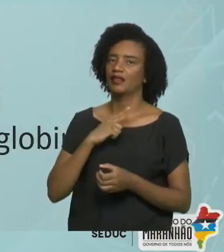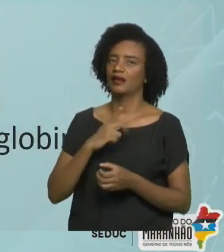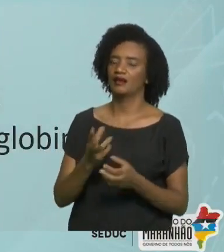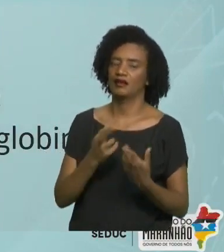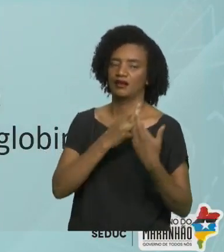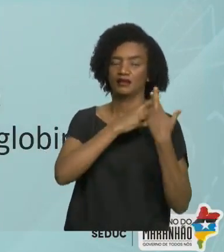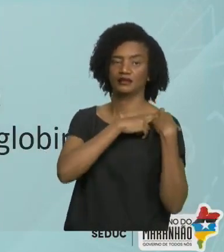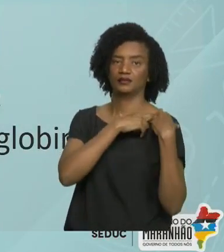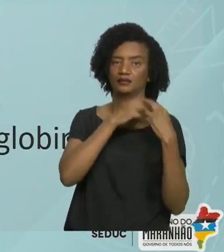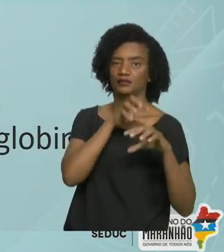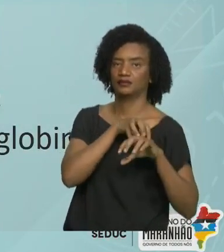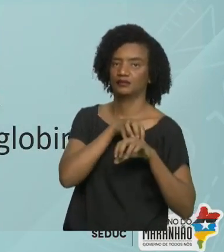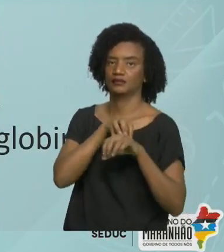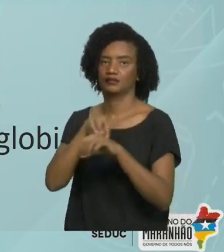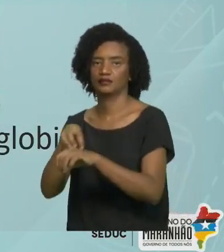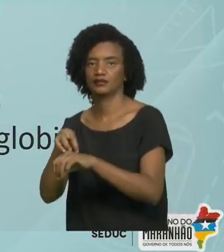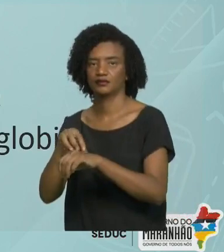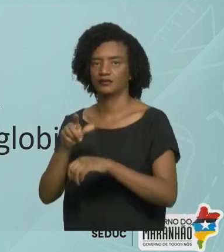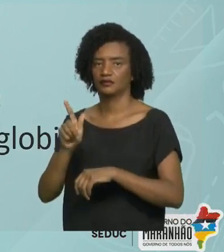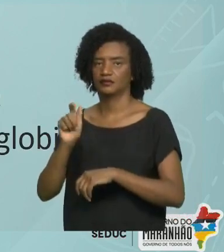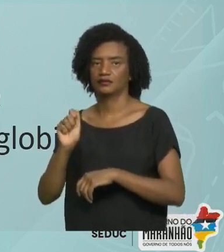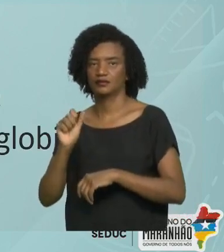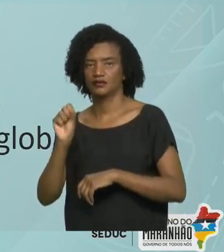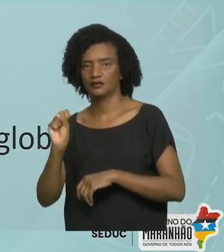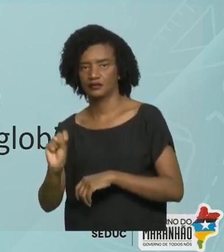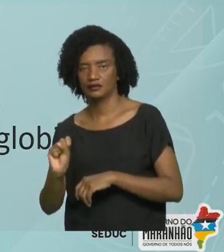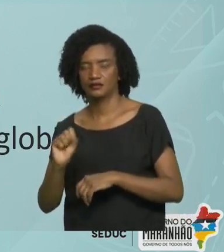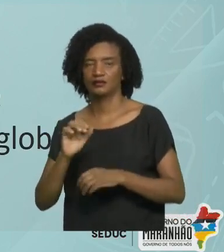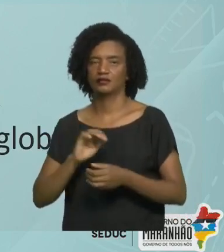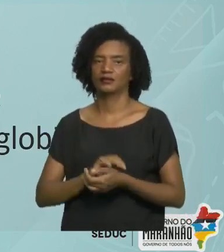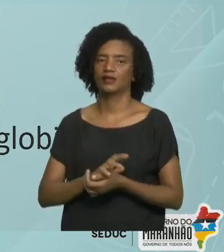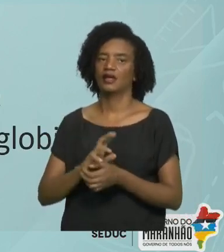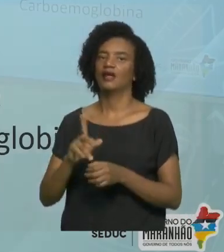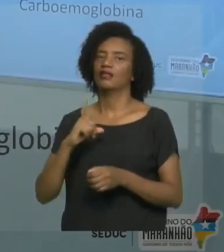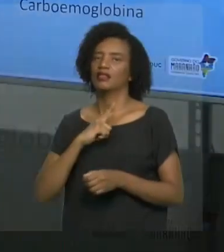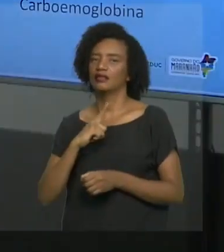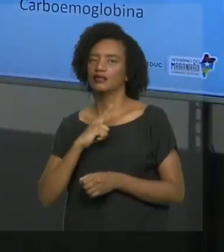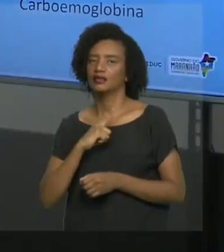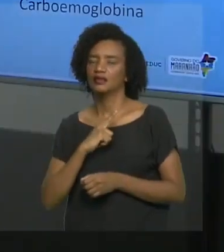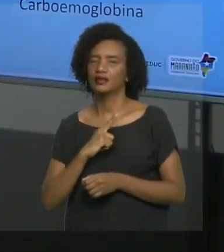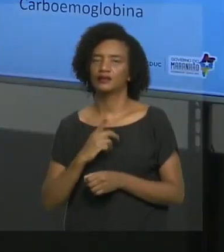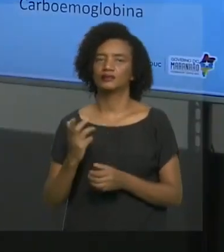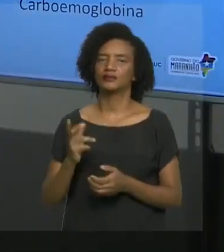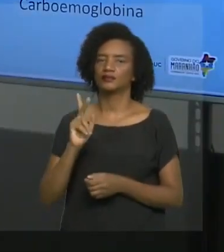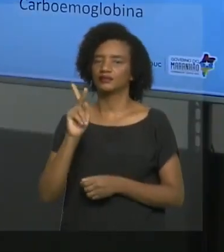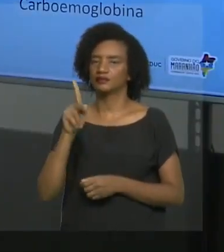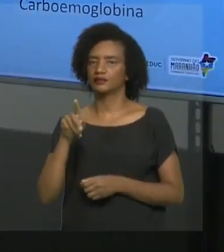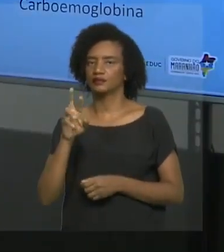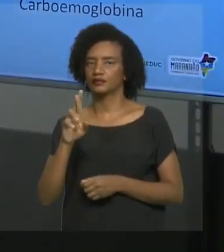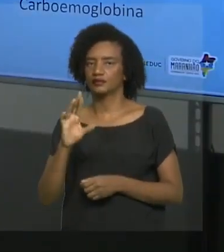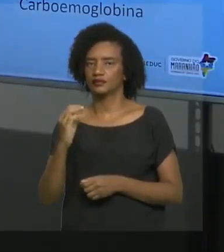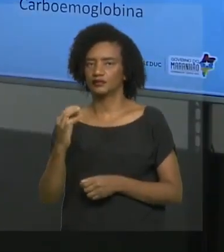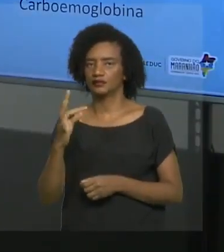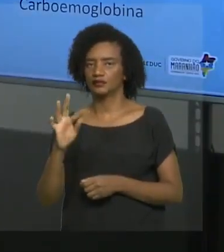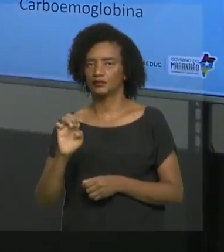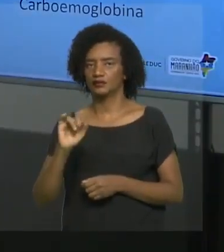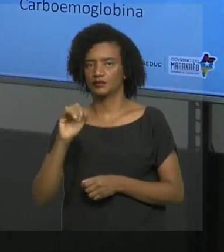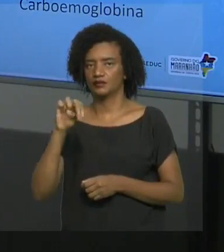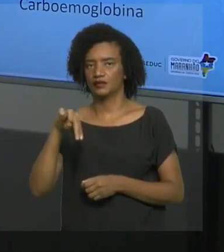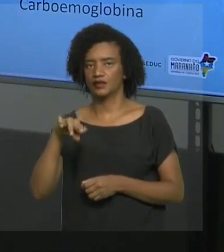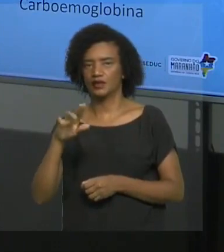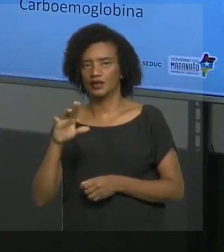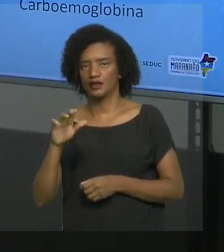chamada de hemoglobina. Essa hemoglobina tem esse grupo aqui, o grupo M, que é o ferro,